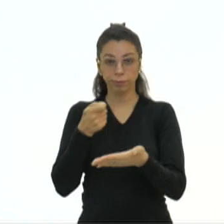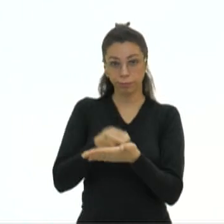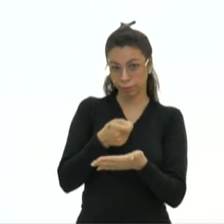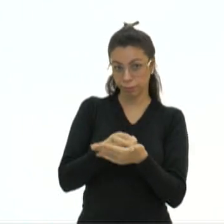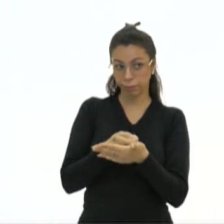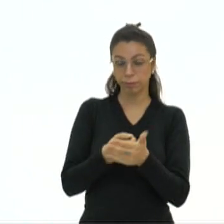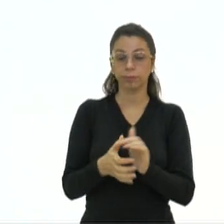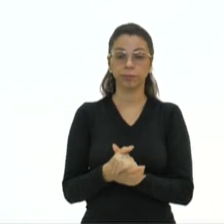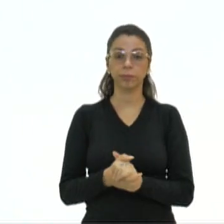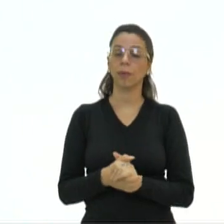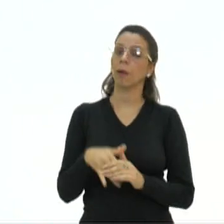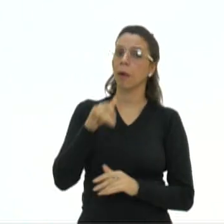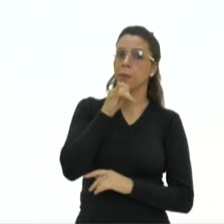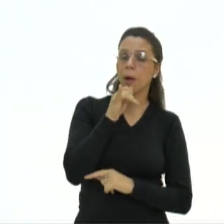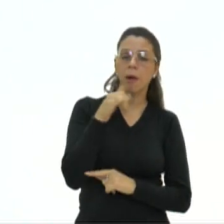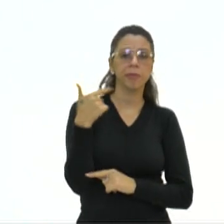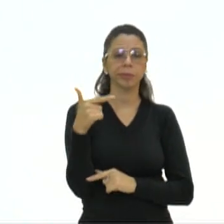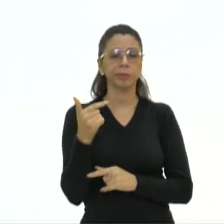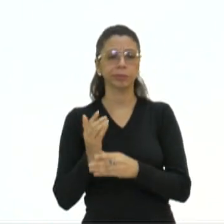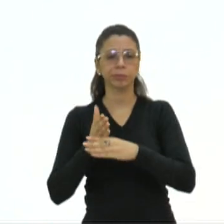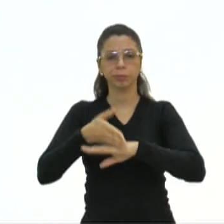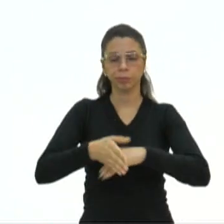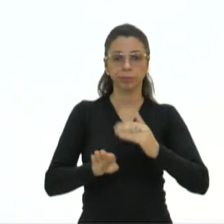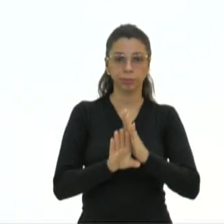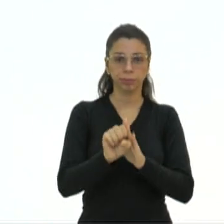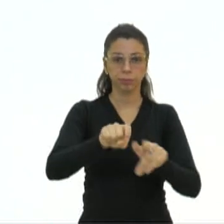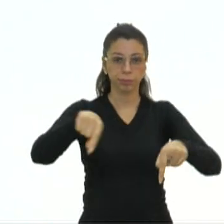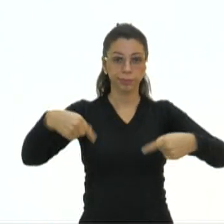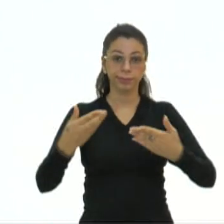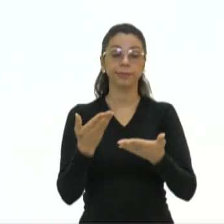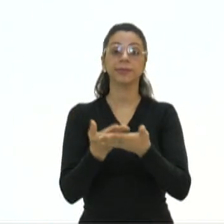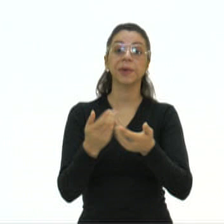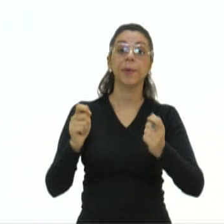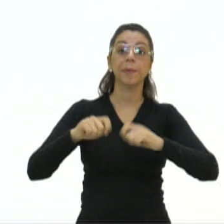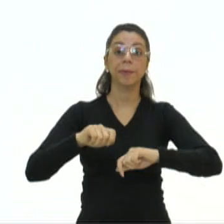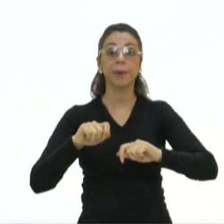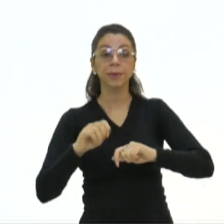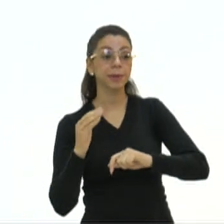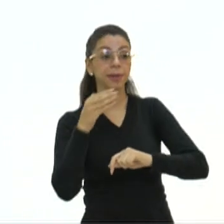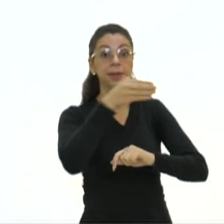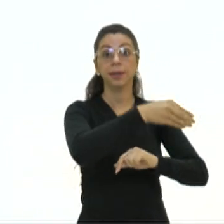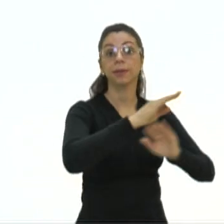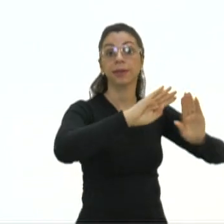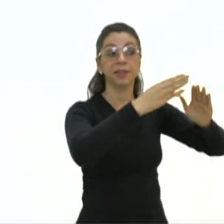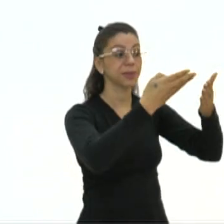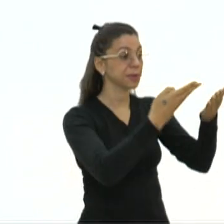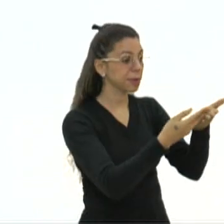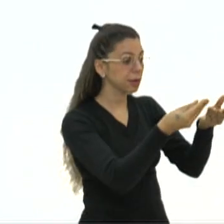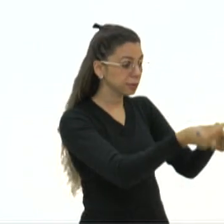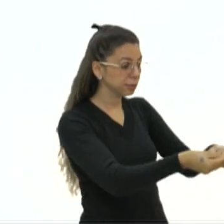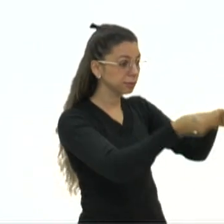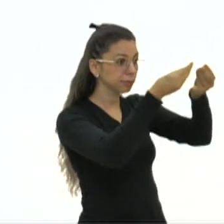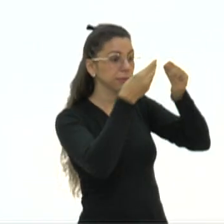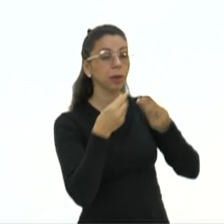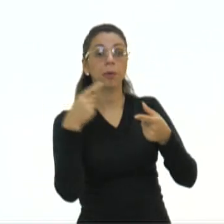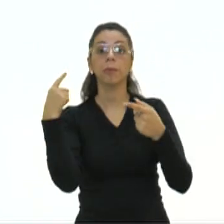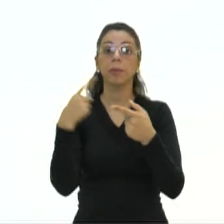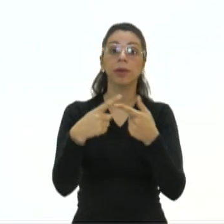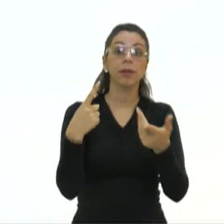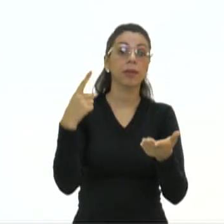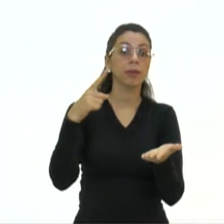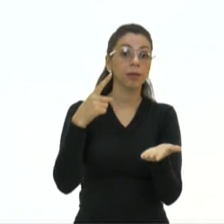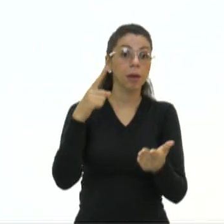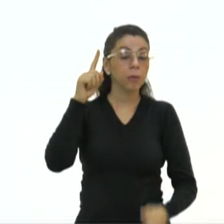Se você não tem acesso ao Classroom, você pode buscar atividades impressas na sua escola. Se atente porque tem